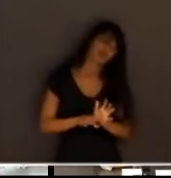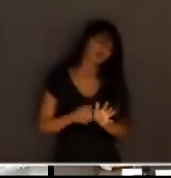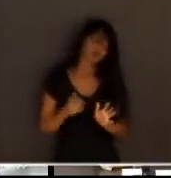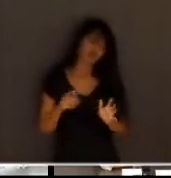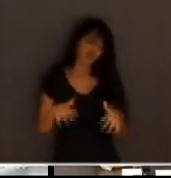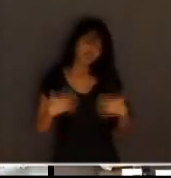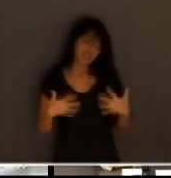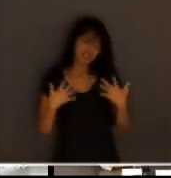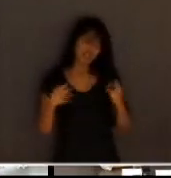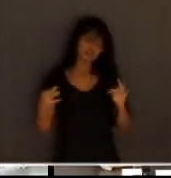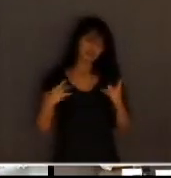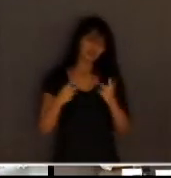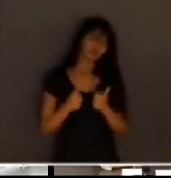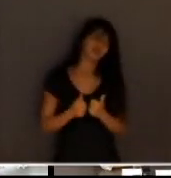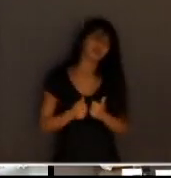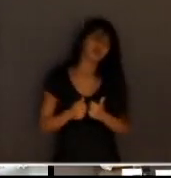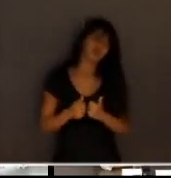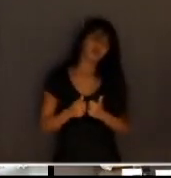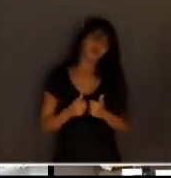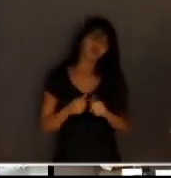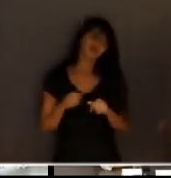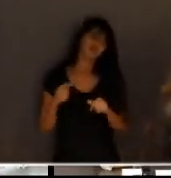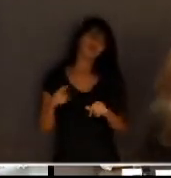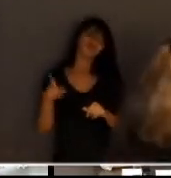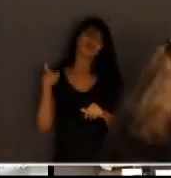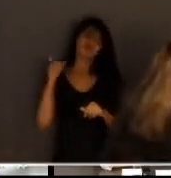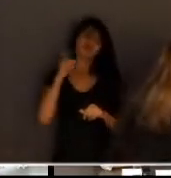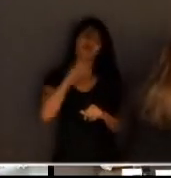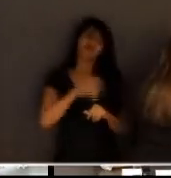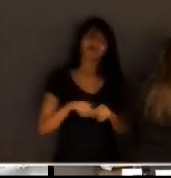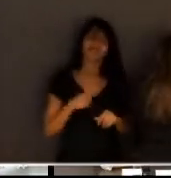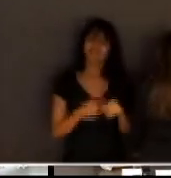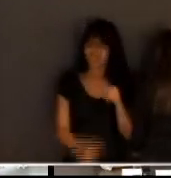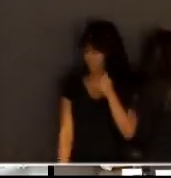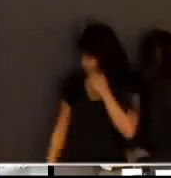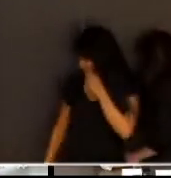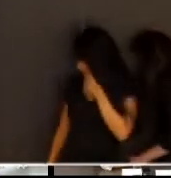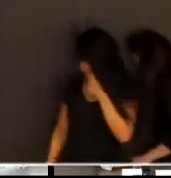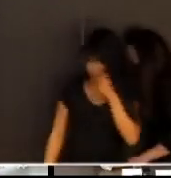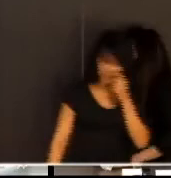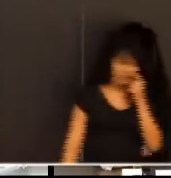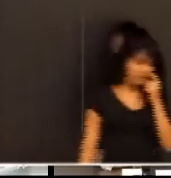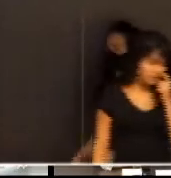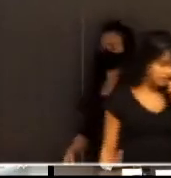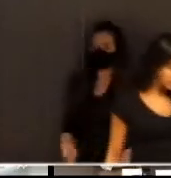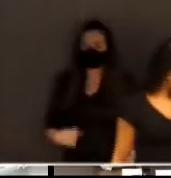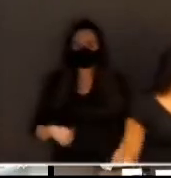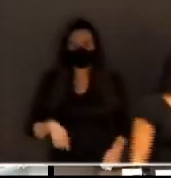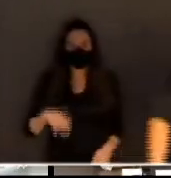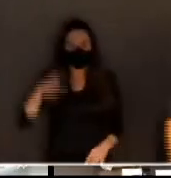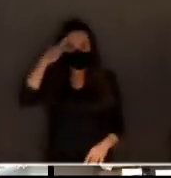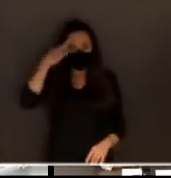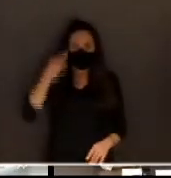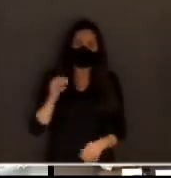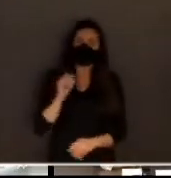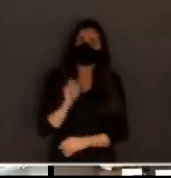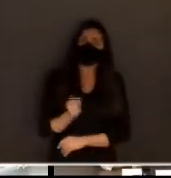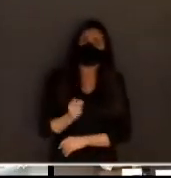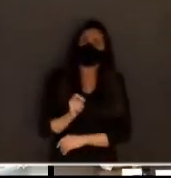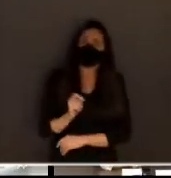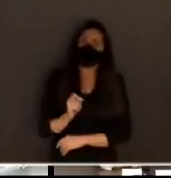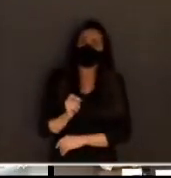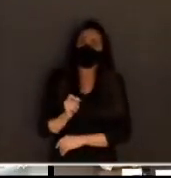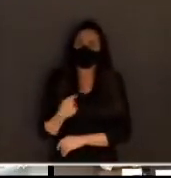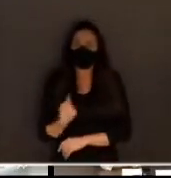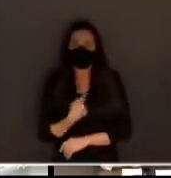isso para motor do... Não falta isso, não preciso nem pedir. Mas, que, acima de tudo, nós tenhamos sempre na nossa cabeça o que realmente importa